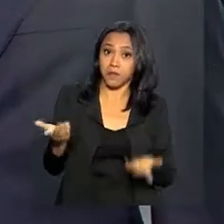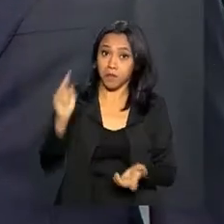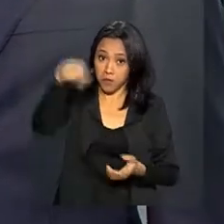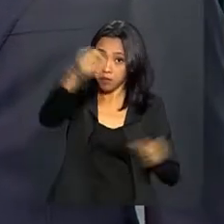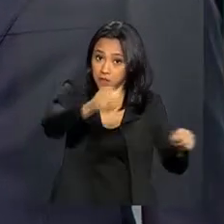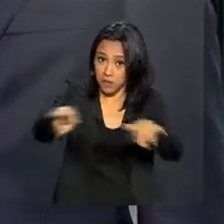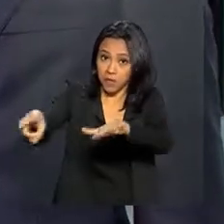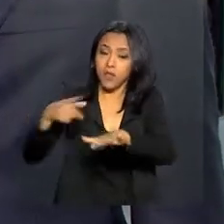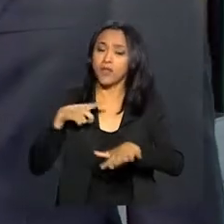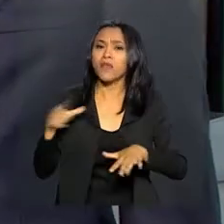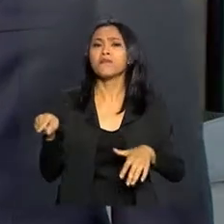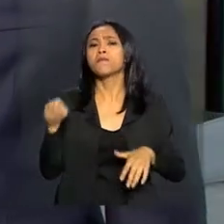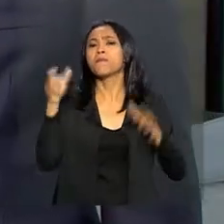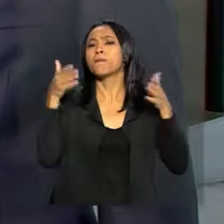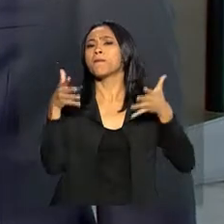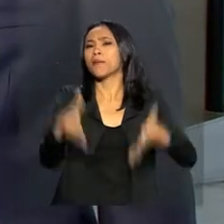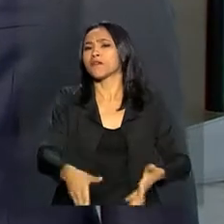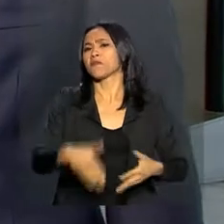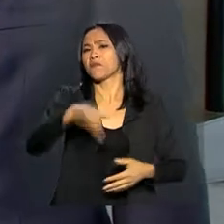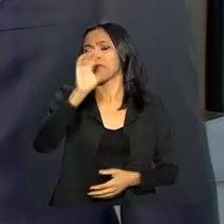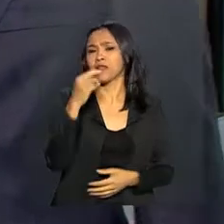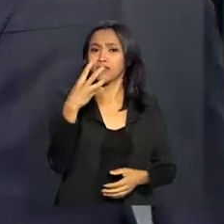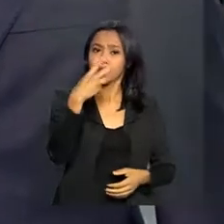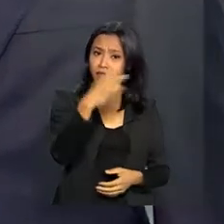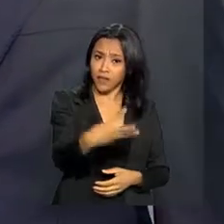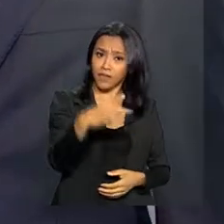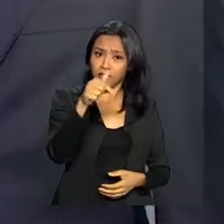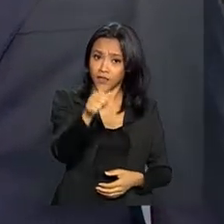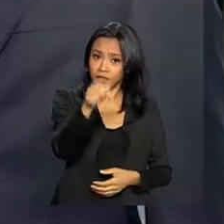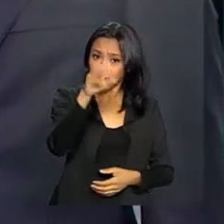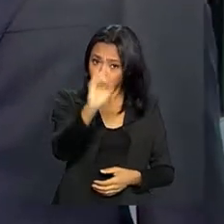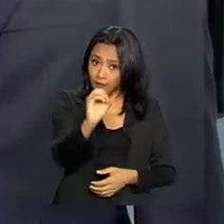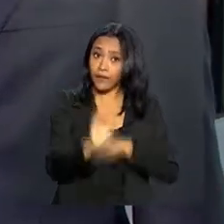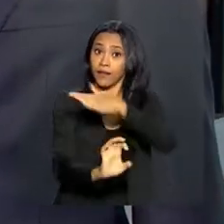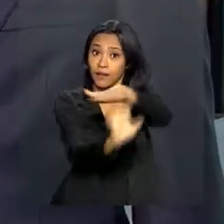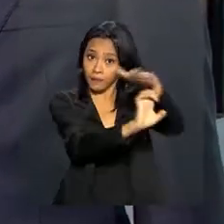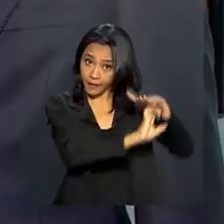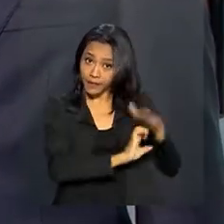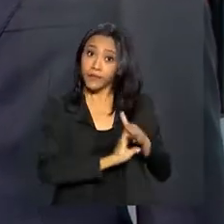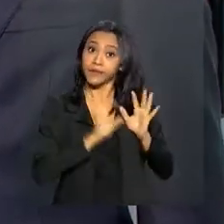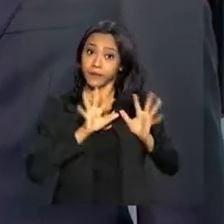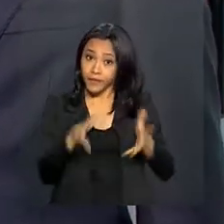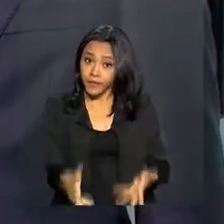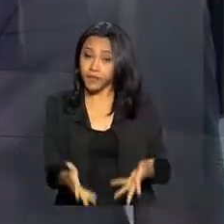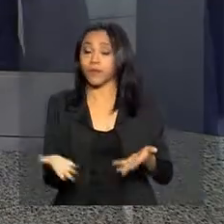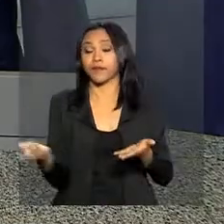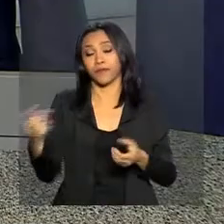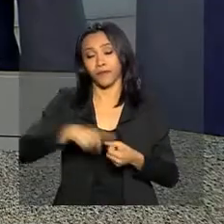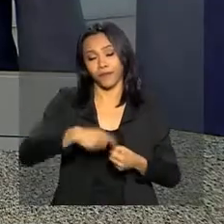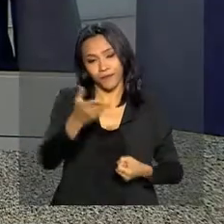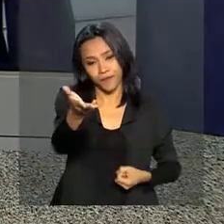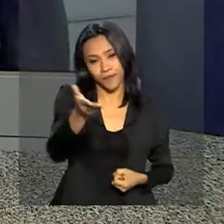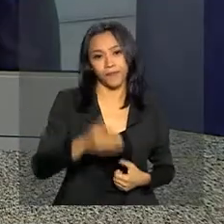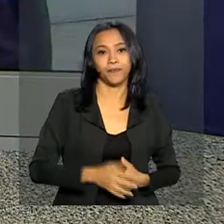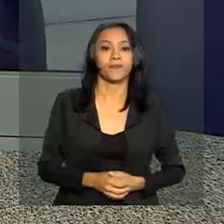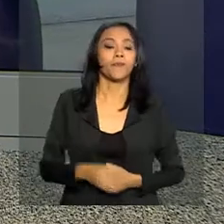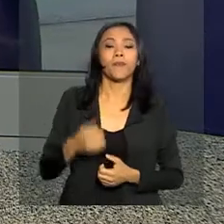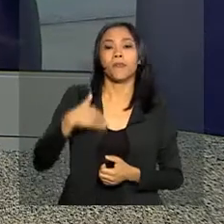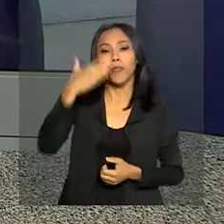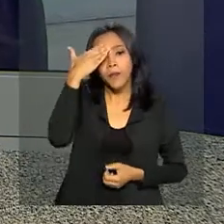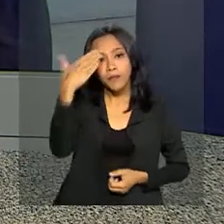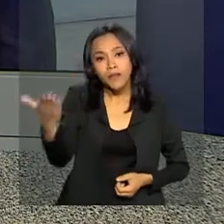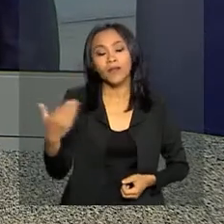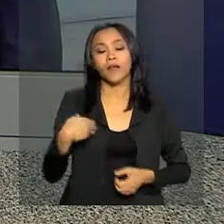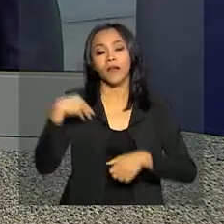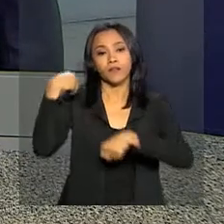participação, no ano passado, de mais de 370 empresas. Viu, Thaisa? Volto com você no estúdio. Obrigada, João